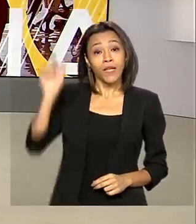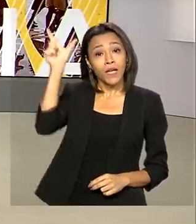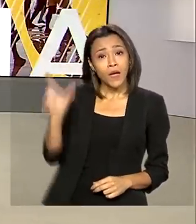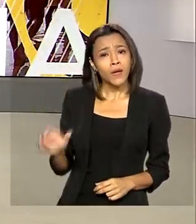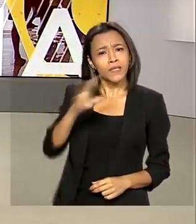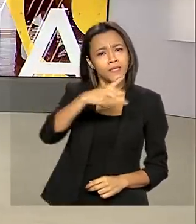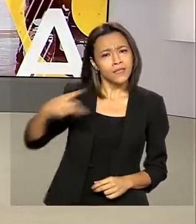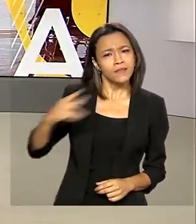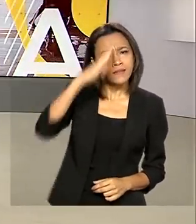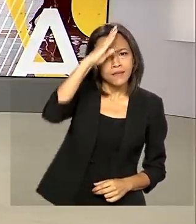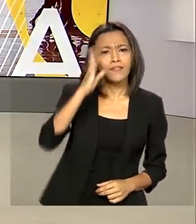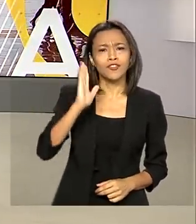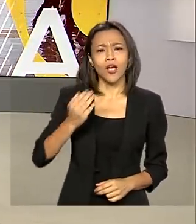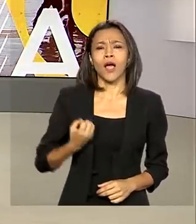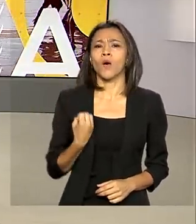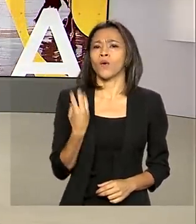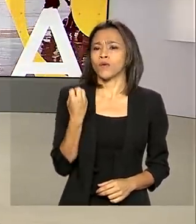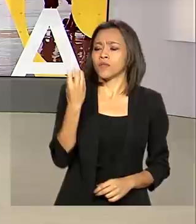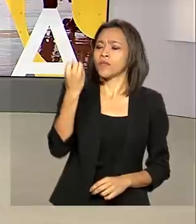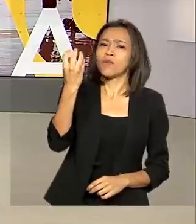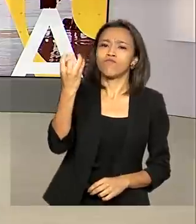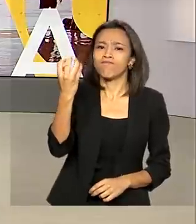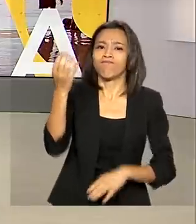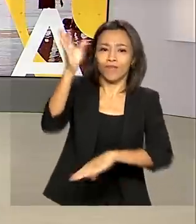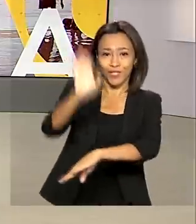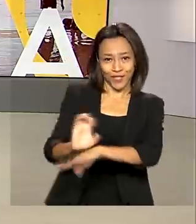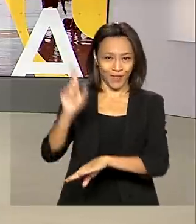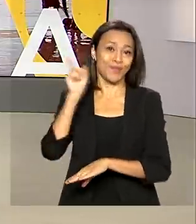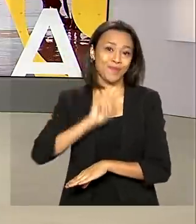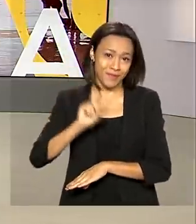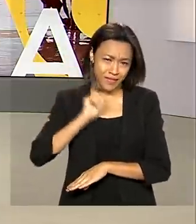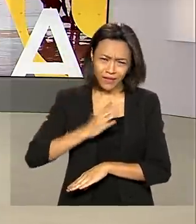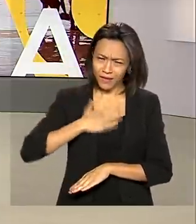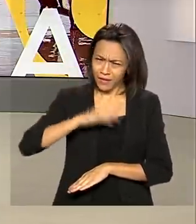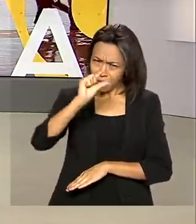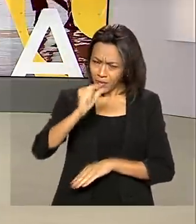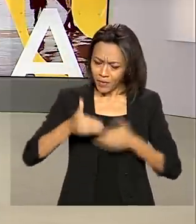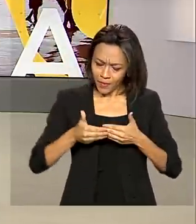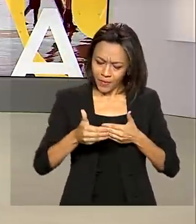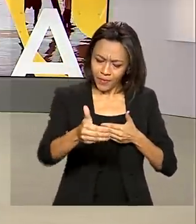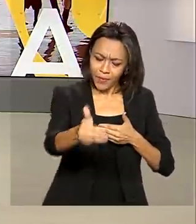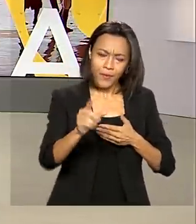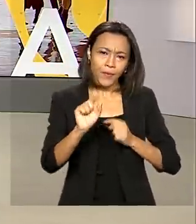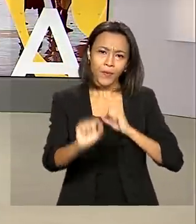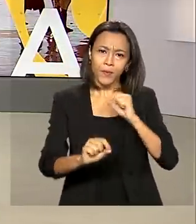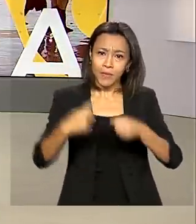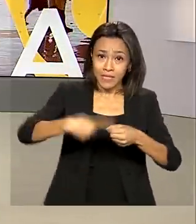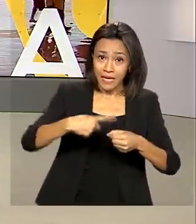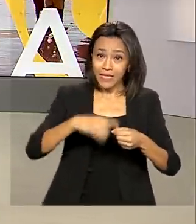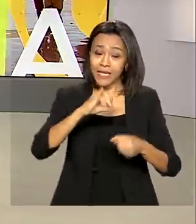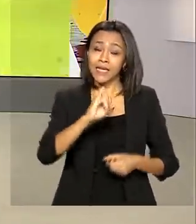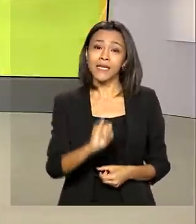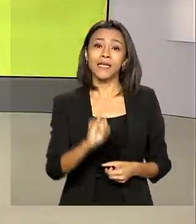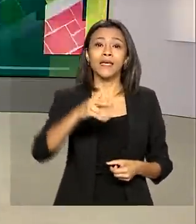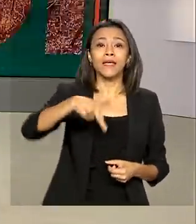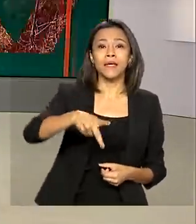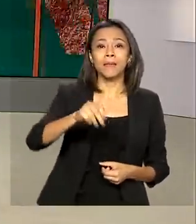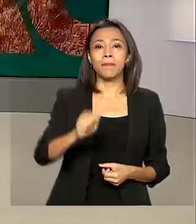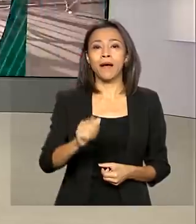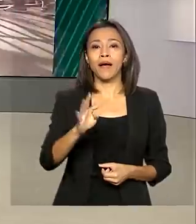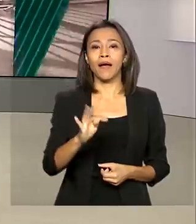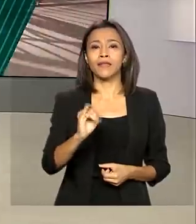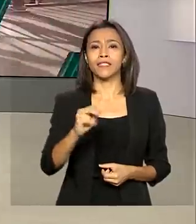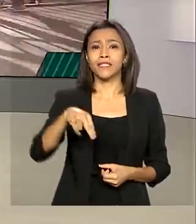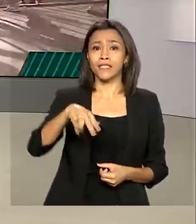Jair Bolsonaro está a caminho de Minas Gerais. Daqui a pouco, ele participa em Ipatinga, da cerimônia de retomada da